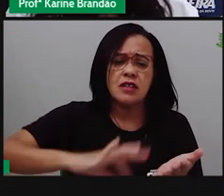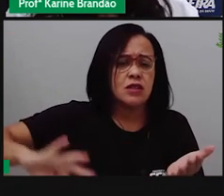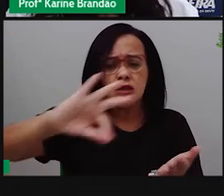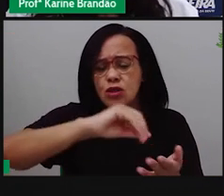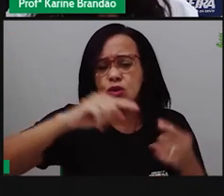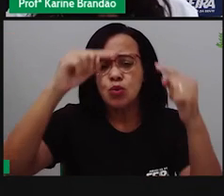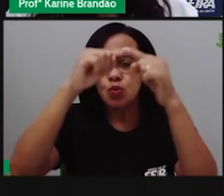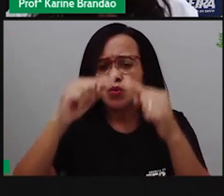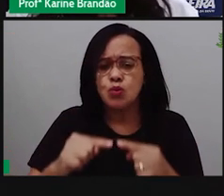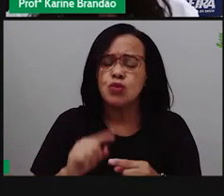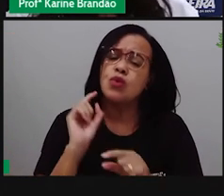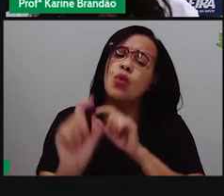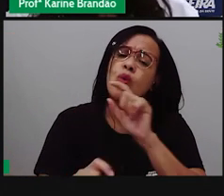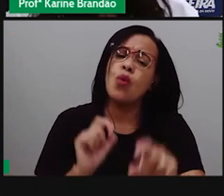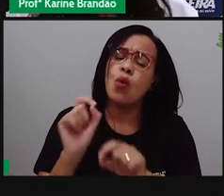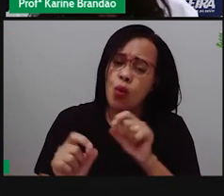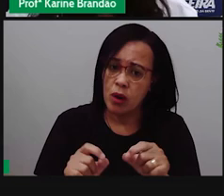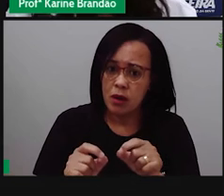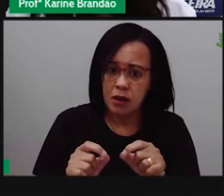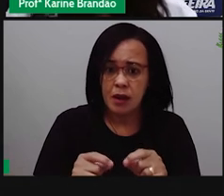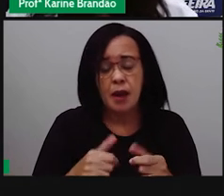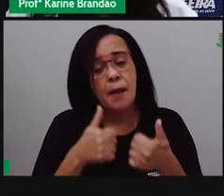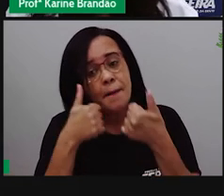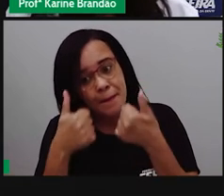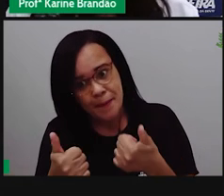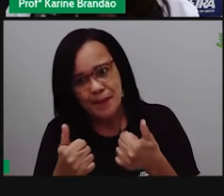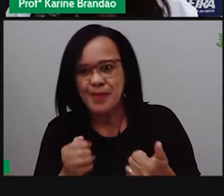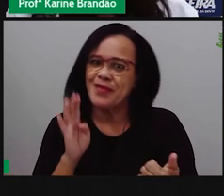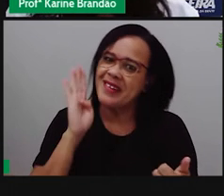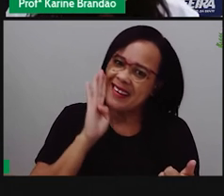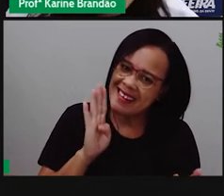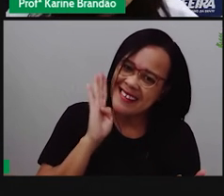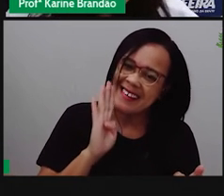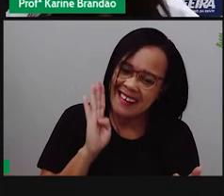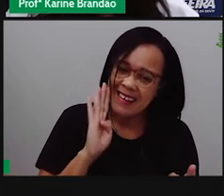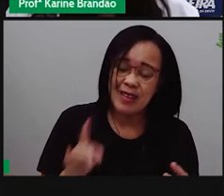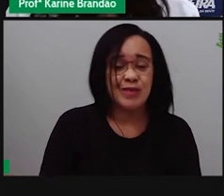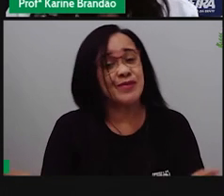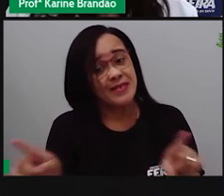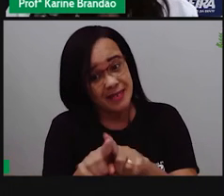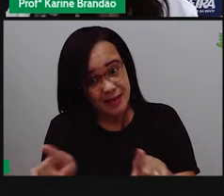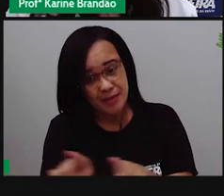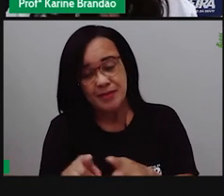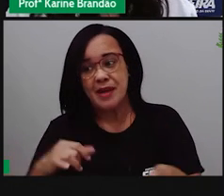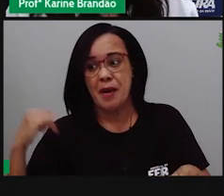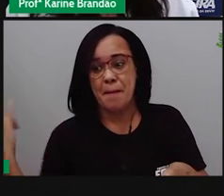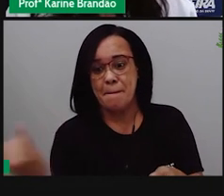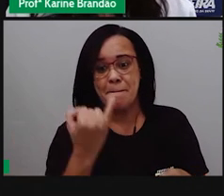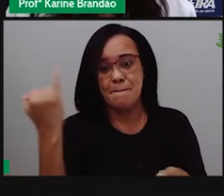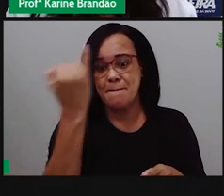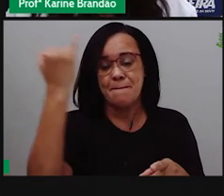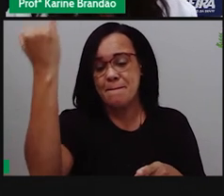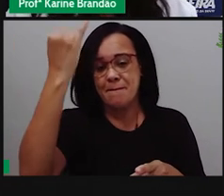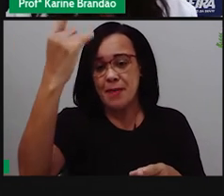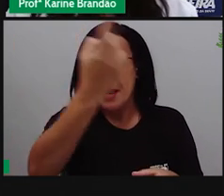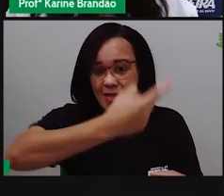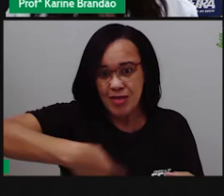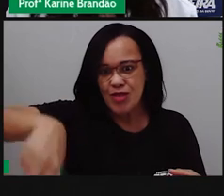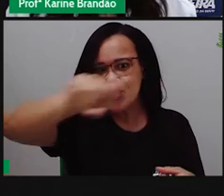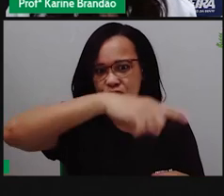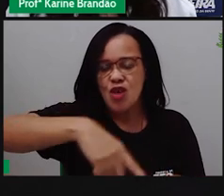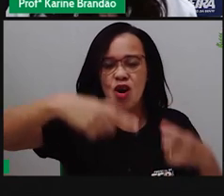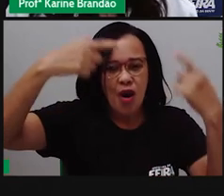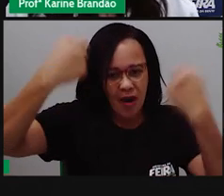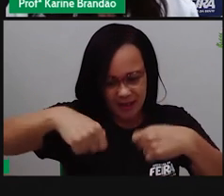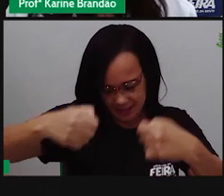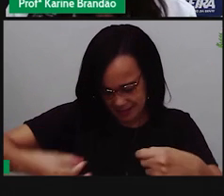ela é interessante, então, né, ela é legal, sim. Ela é essencial para que nós possamos sobreviver, para que